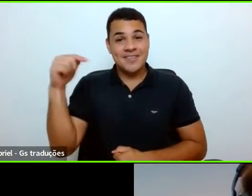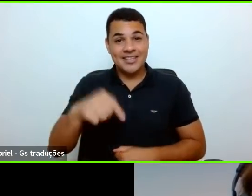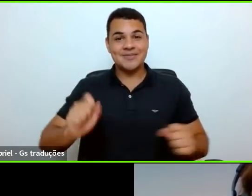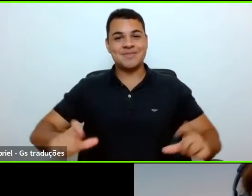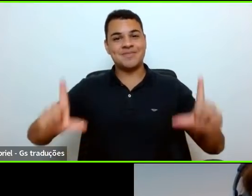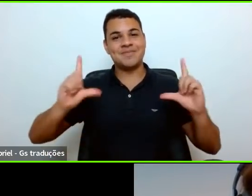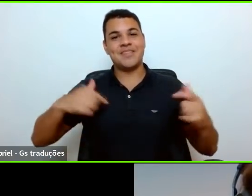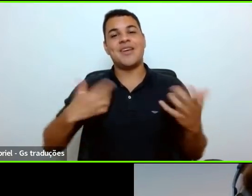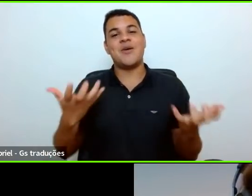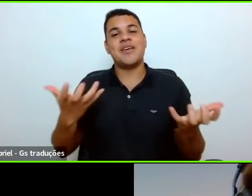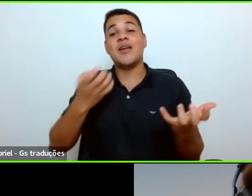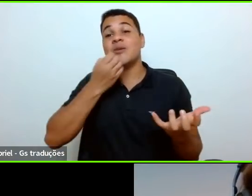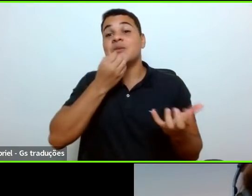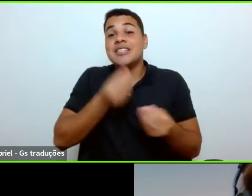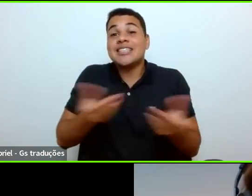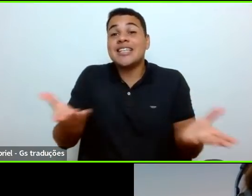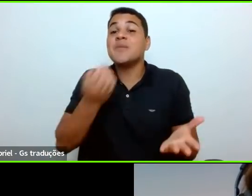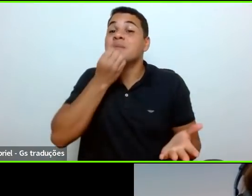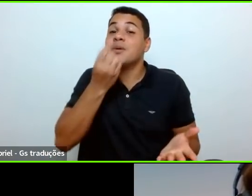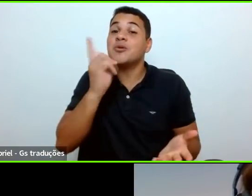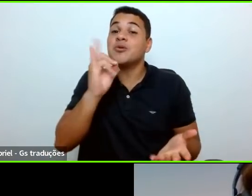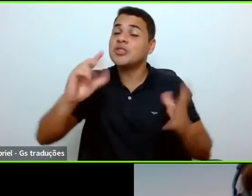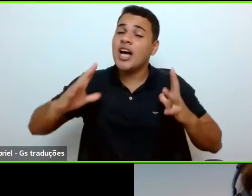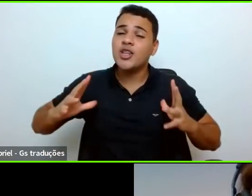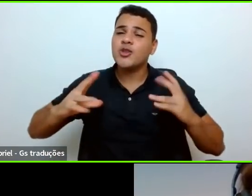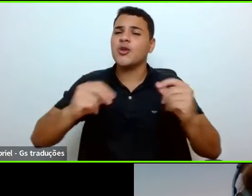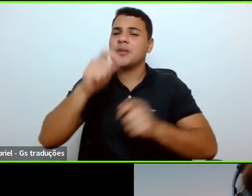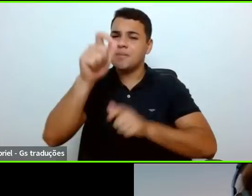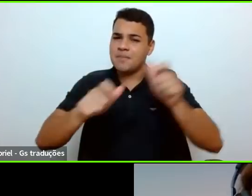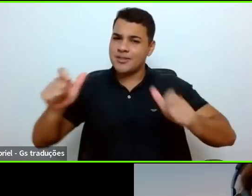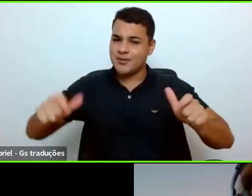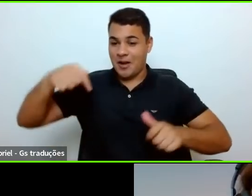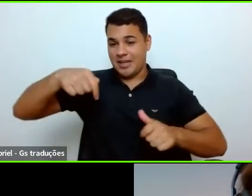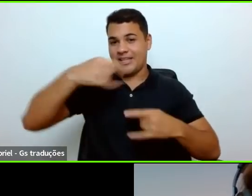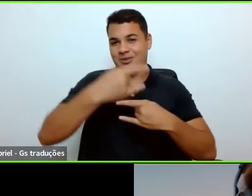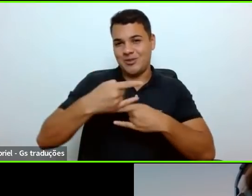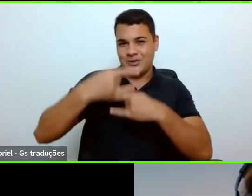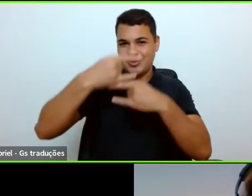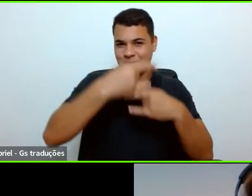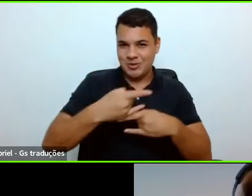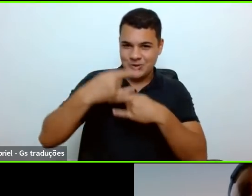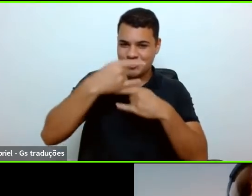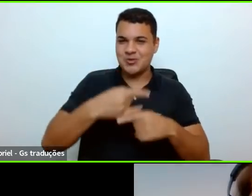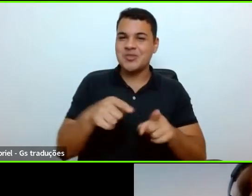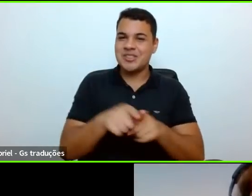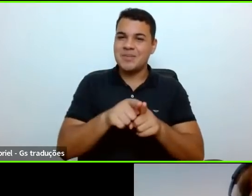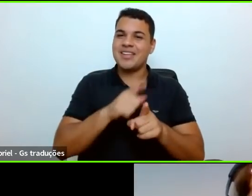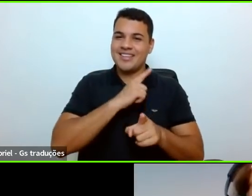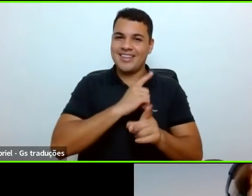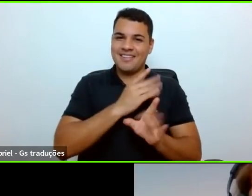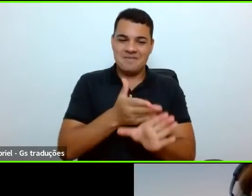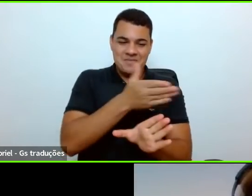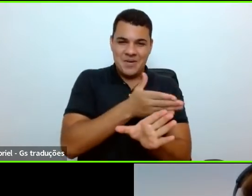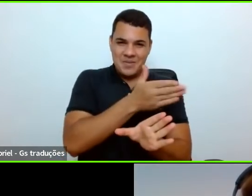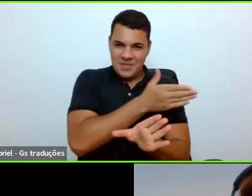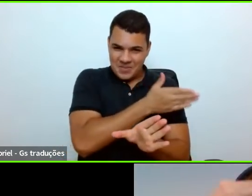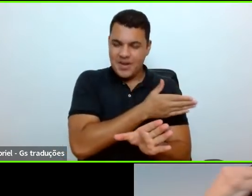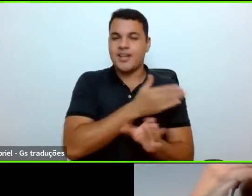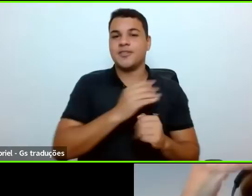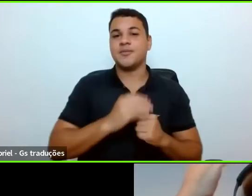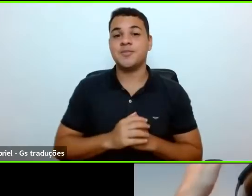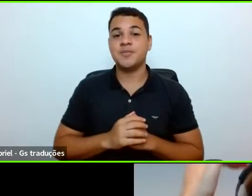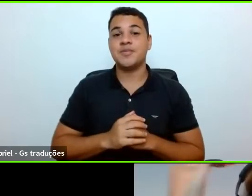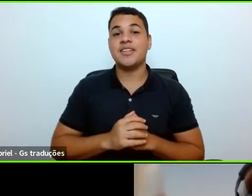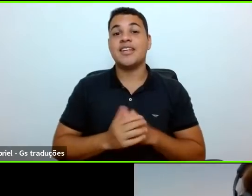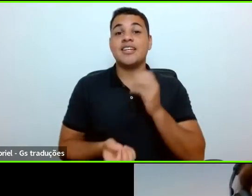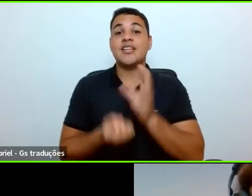dia a todos e todas aqui na sala do Zoom, que me antecederam, formando essa mesa virtual, né? Já